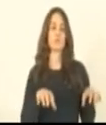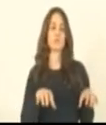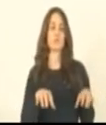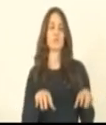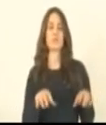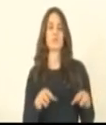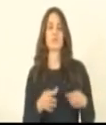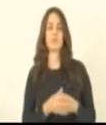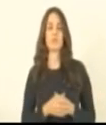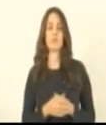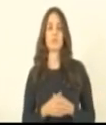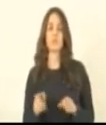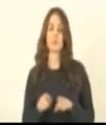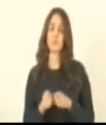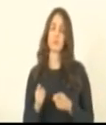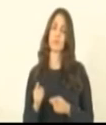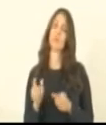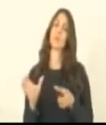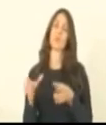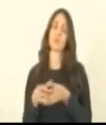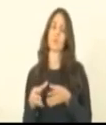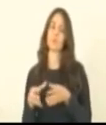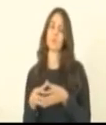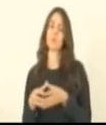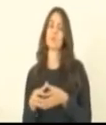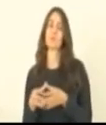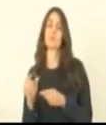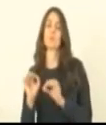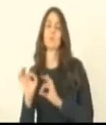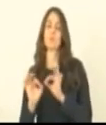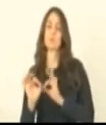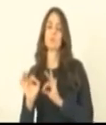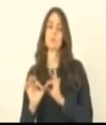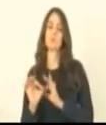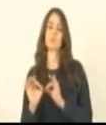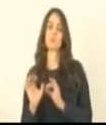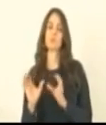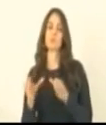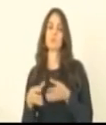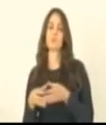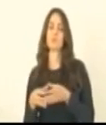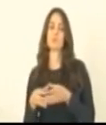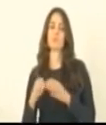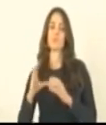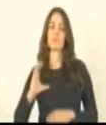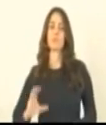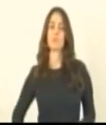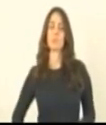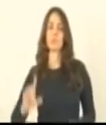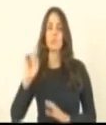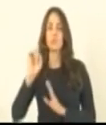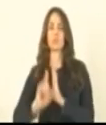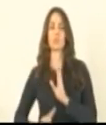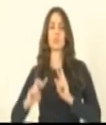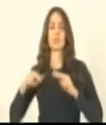e não uma, e a recomposição da comissão de cidadania e direitos humanos.